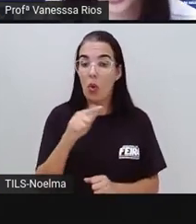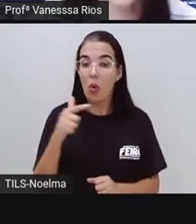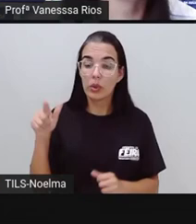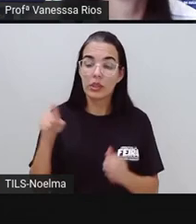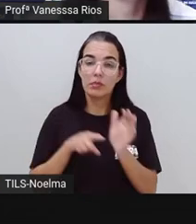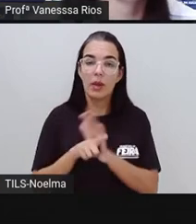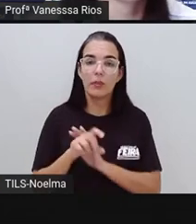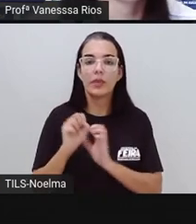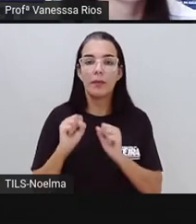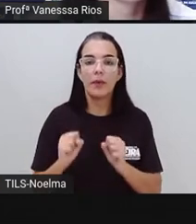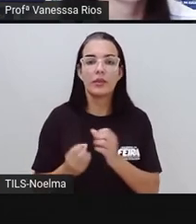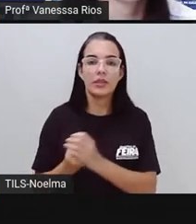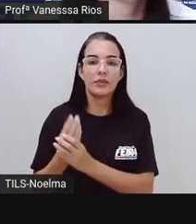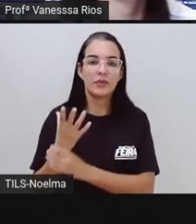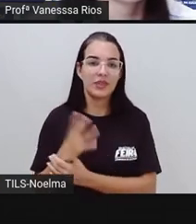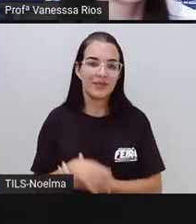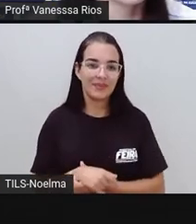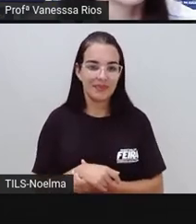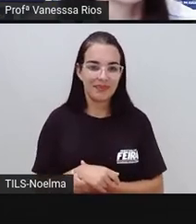surgir.